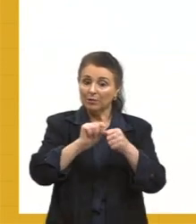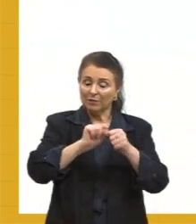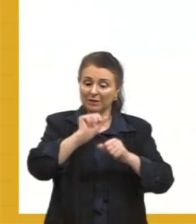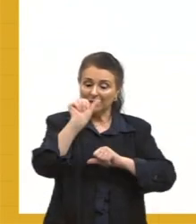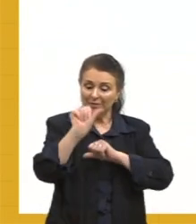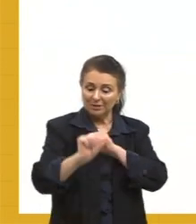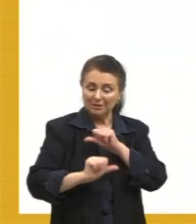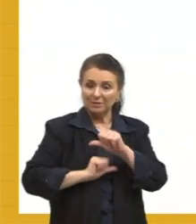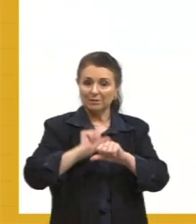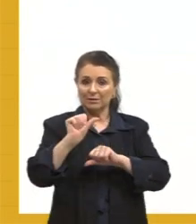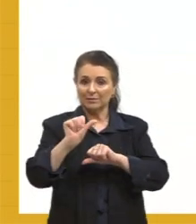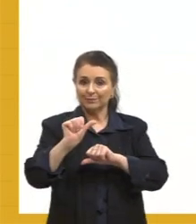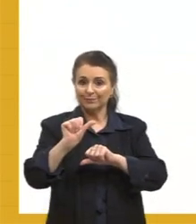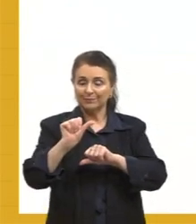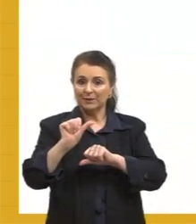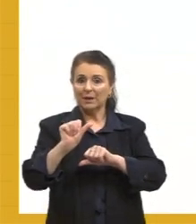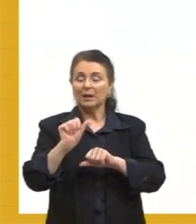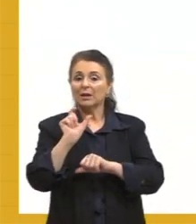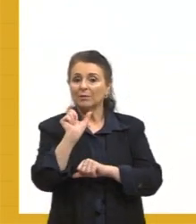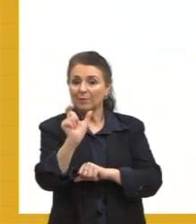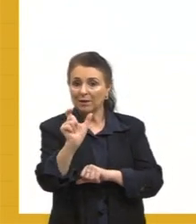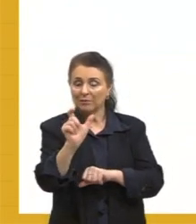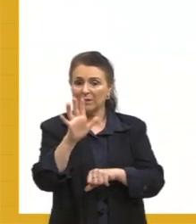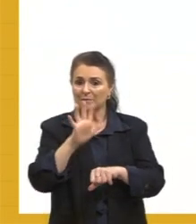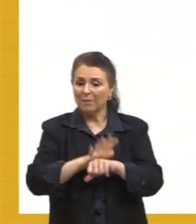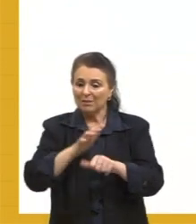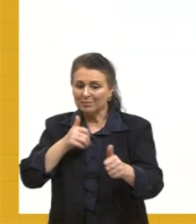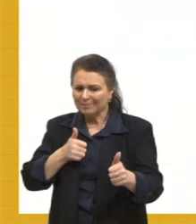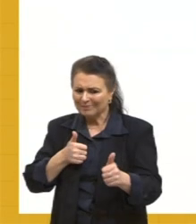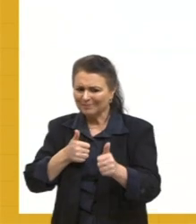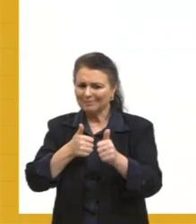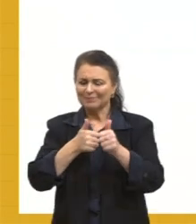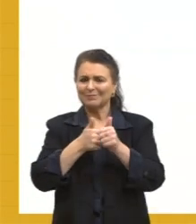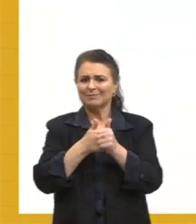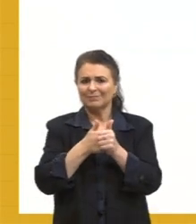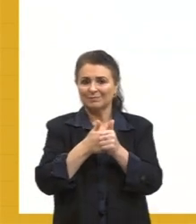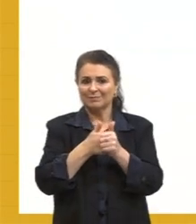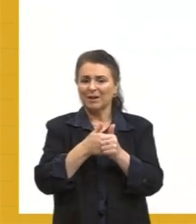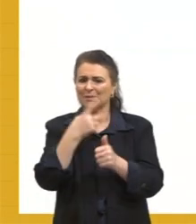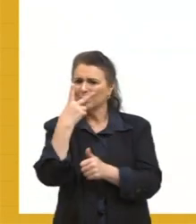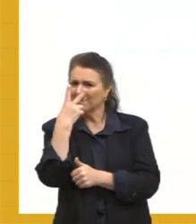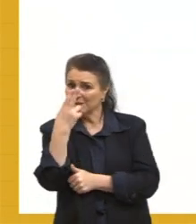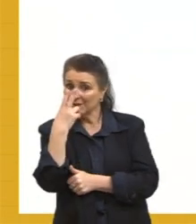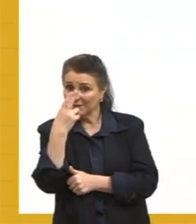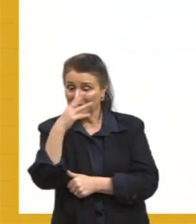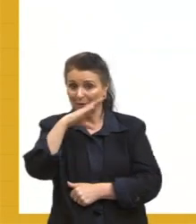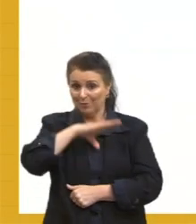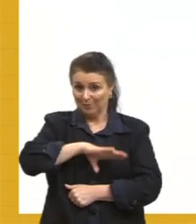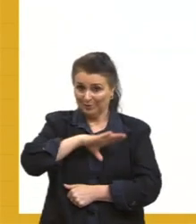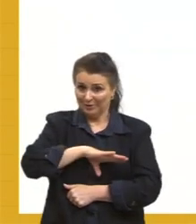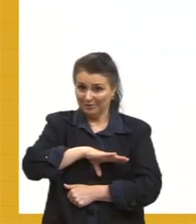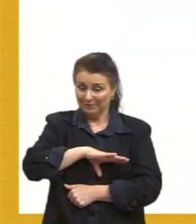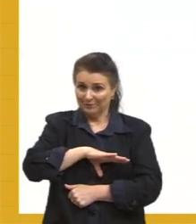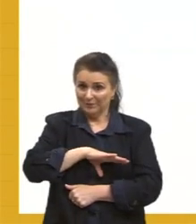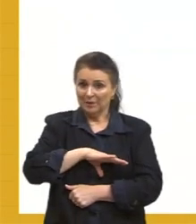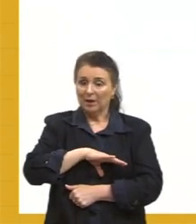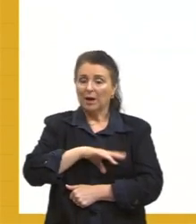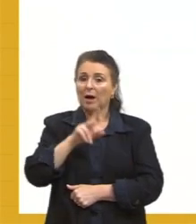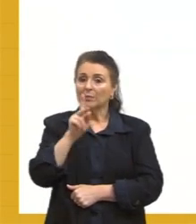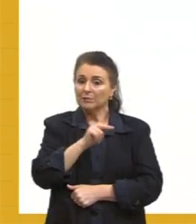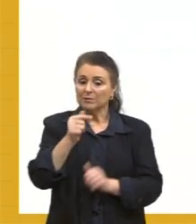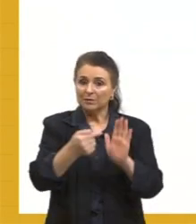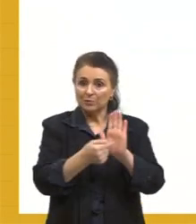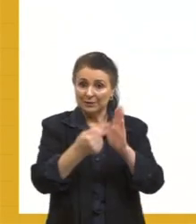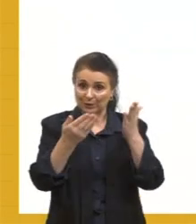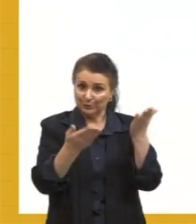transforma elas em palavras mais próximas da nossa língua portuguesa. Então, eu destaquei algumas